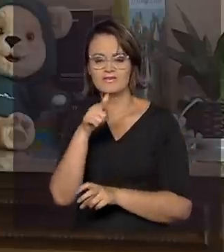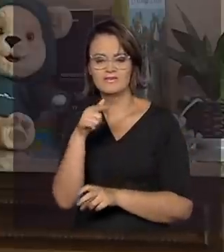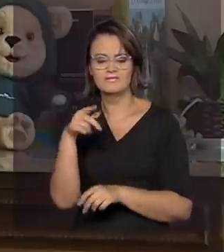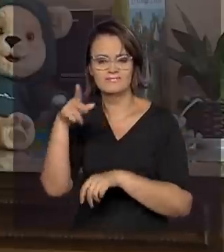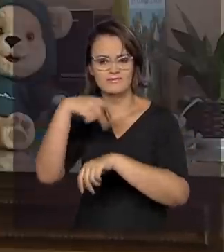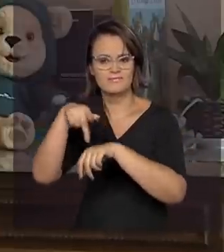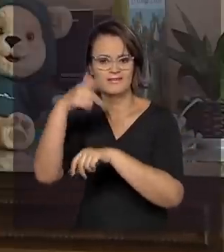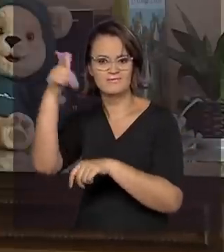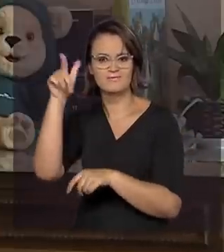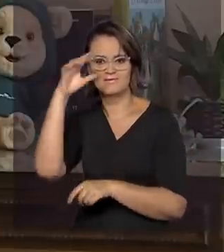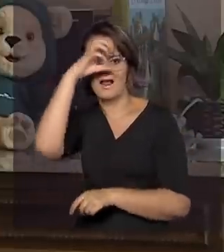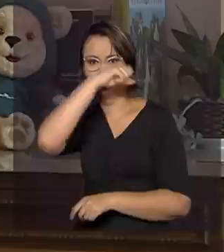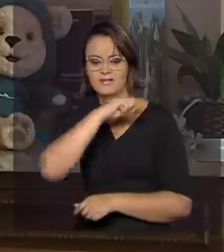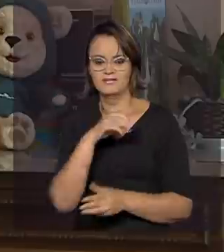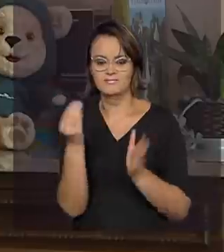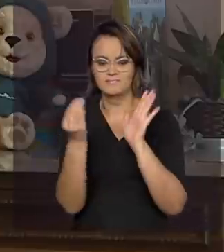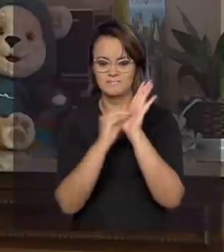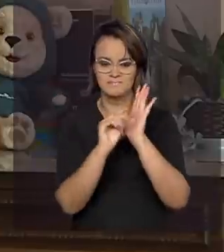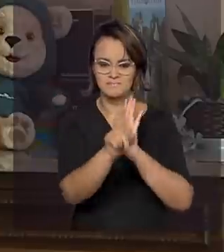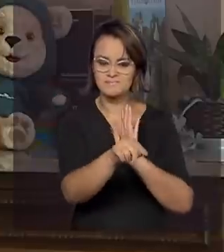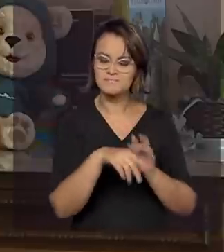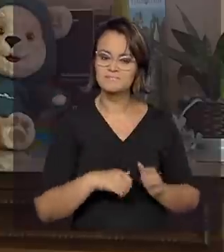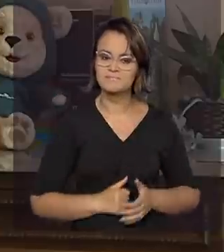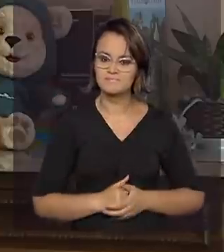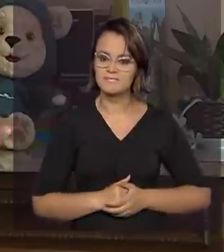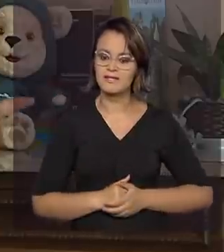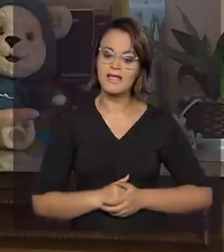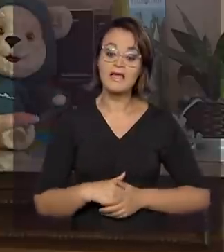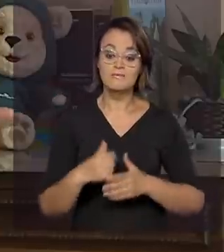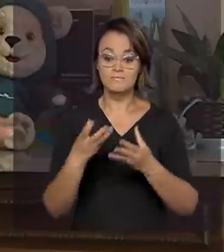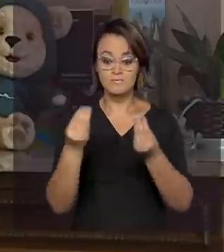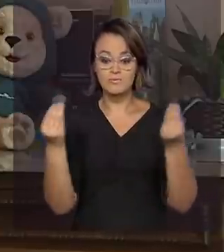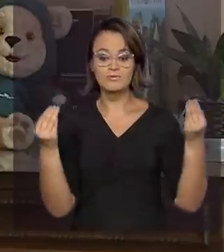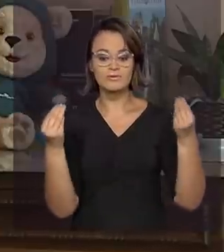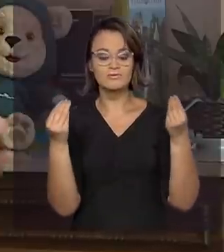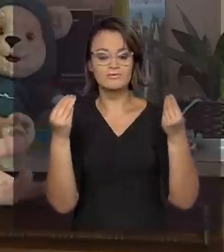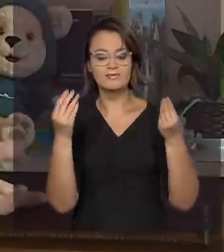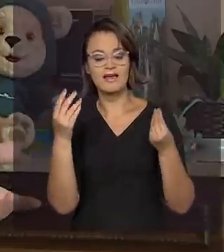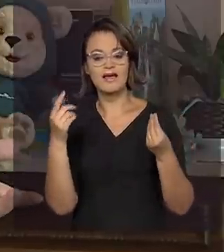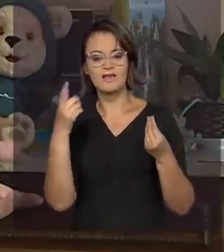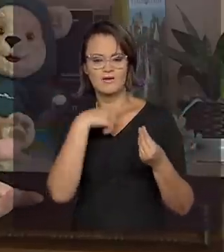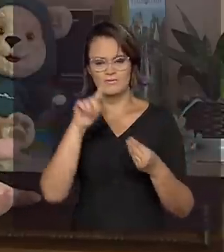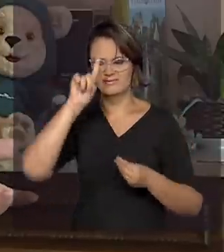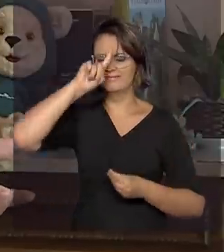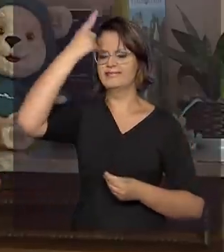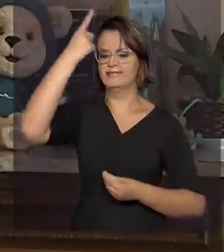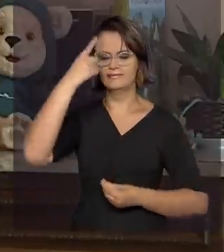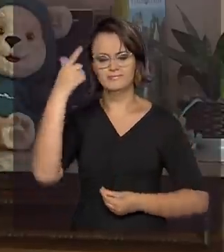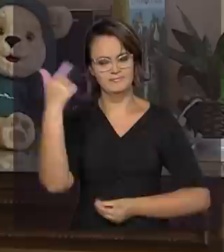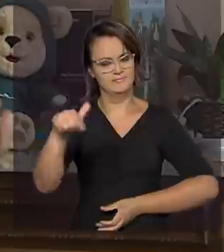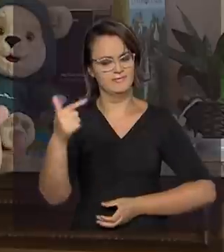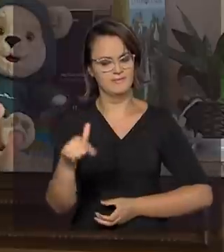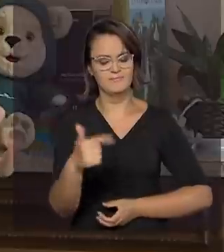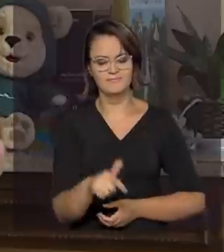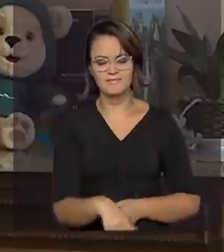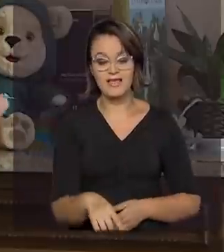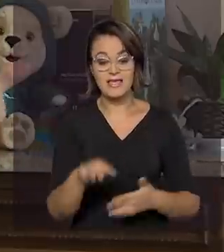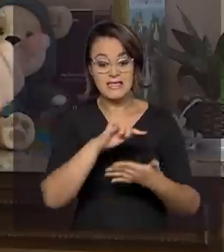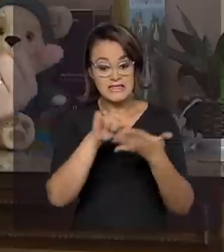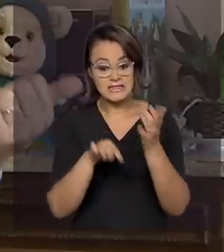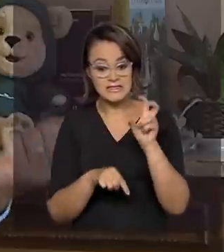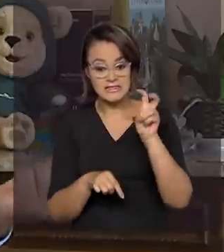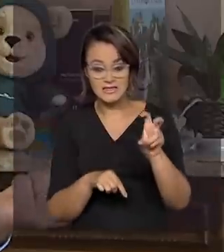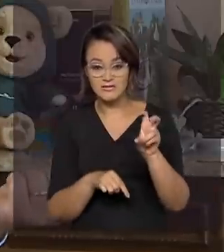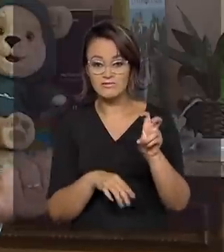E, por incrível que pareça, nós, para muitos, nós não inventamos nada. Esses cinco componentes